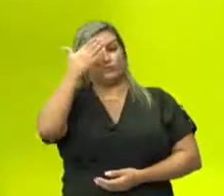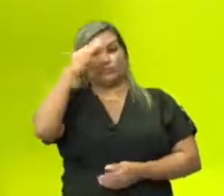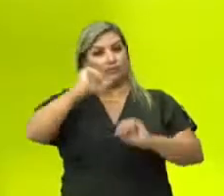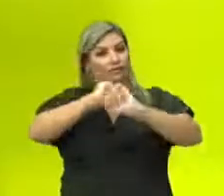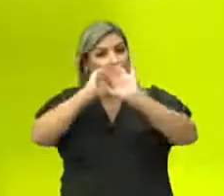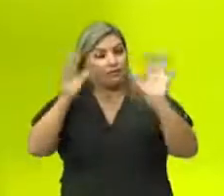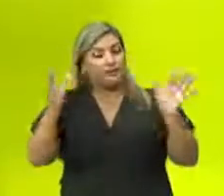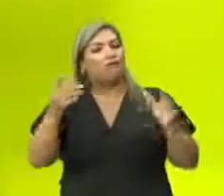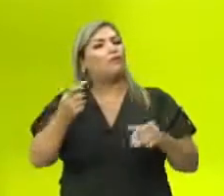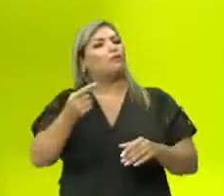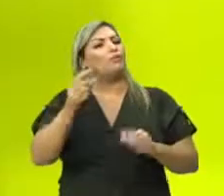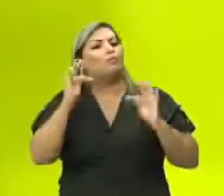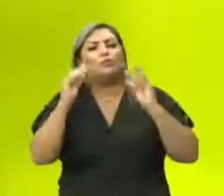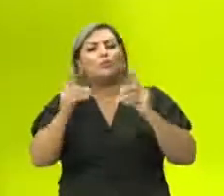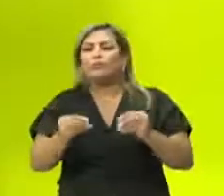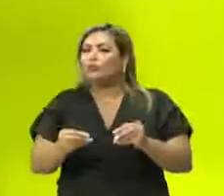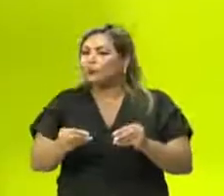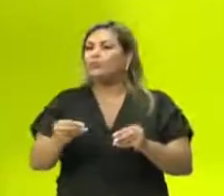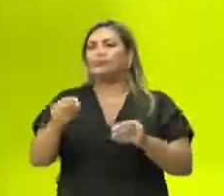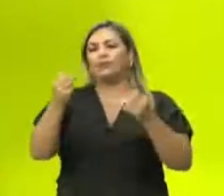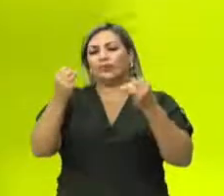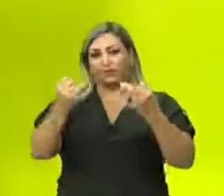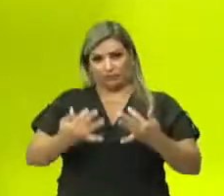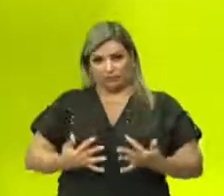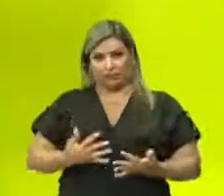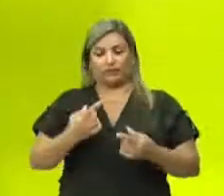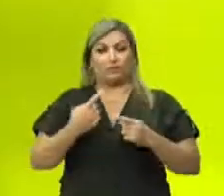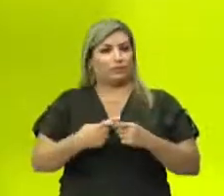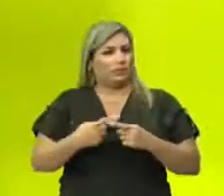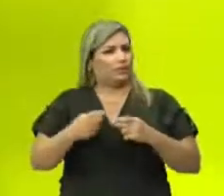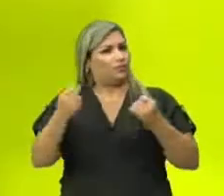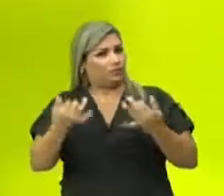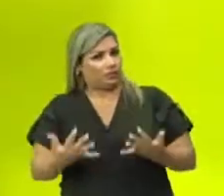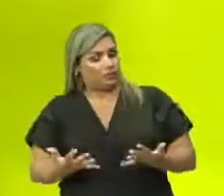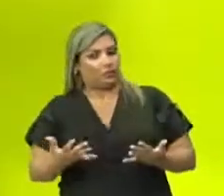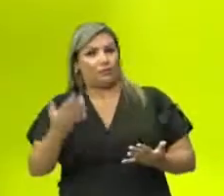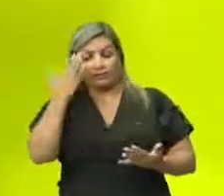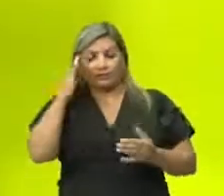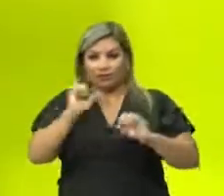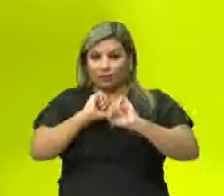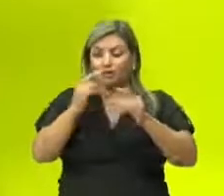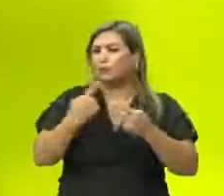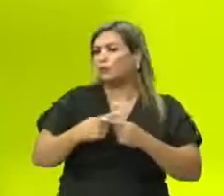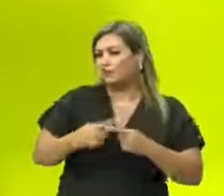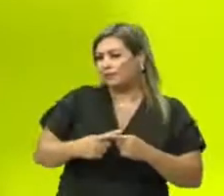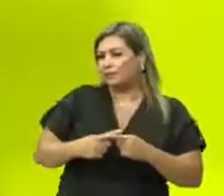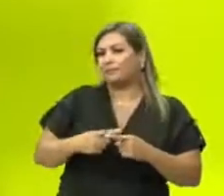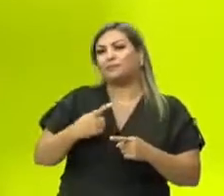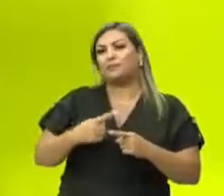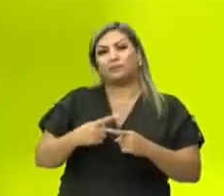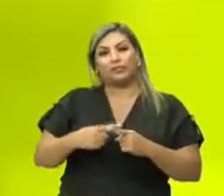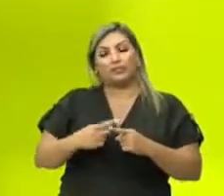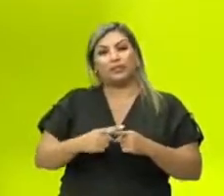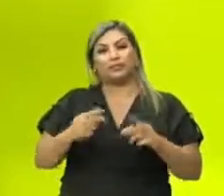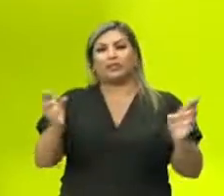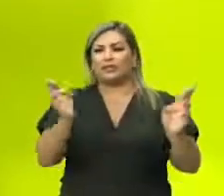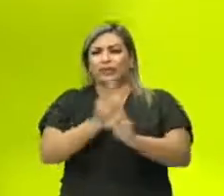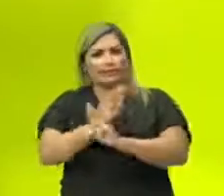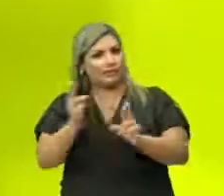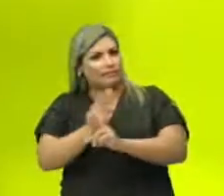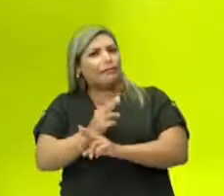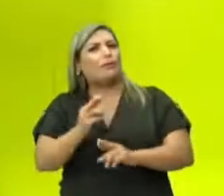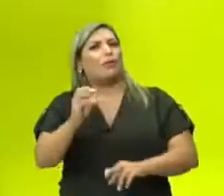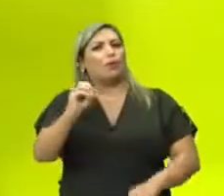entender daqui um pouquinho tudo, tudo, tudo. Por que eu estou falando que nós vamos entender tudo, tudo, tudo sobre essa relação de